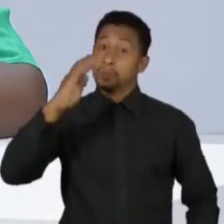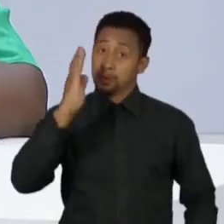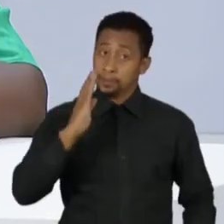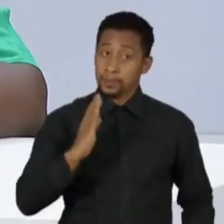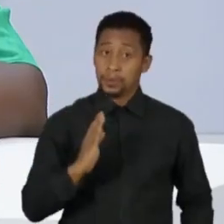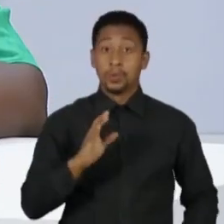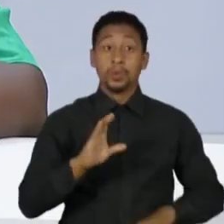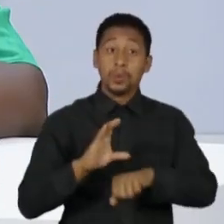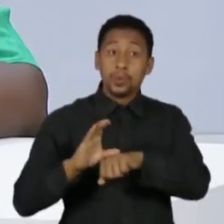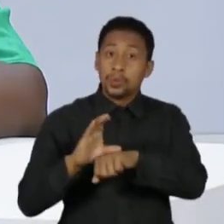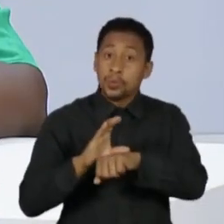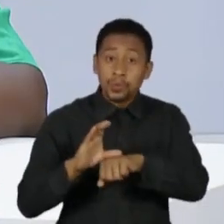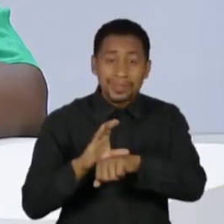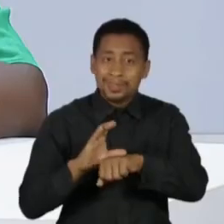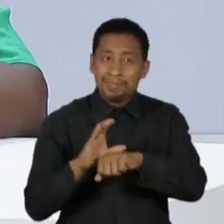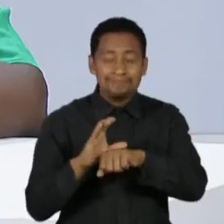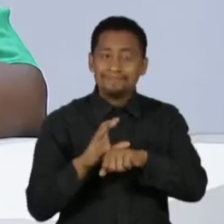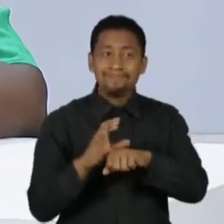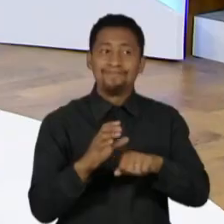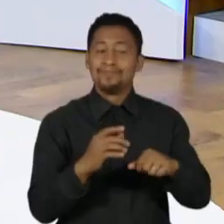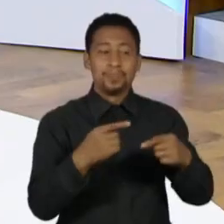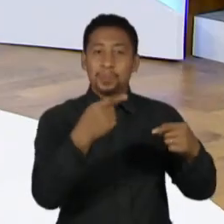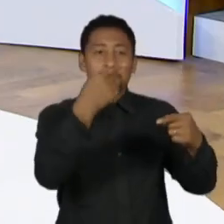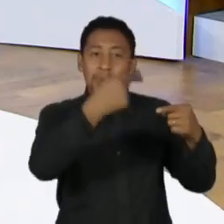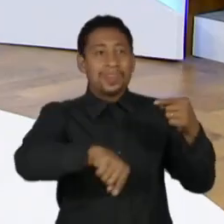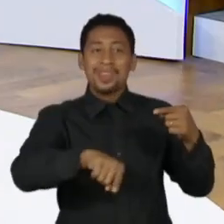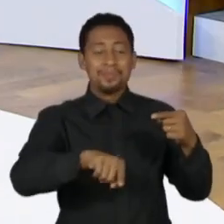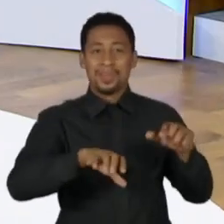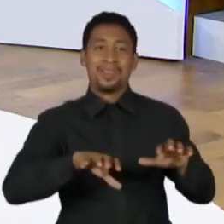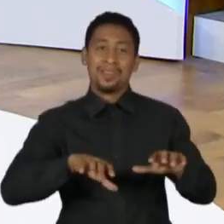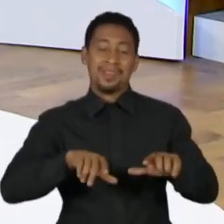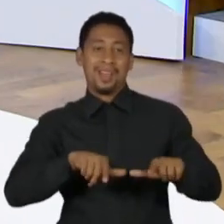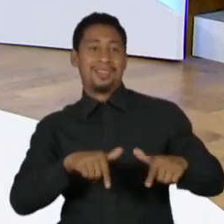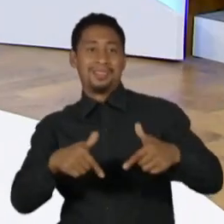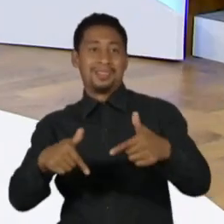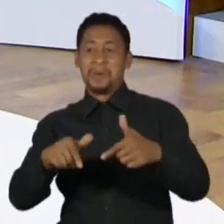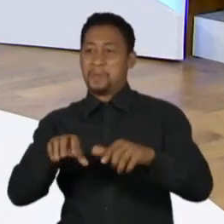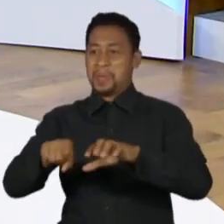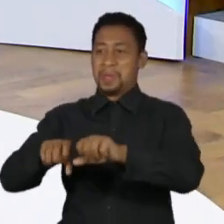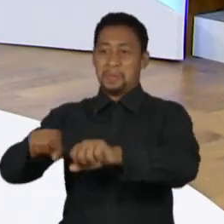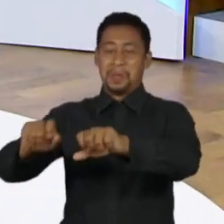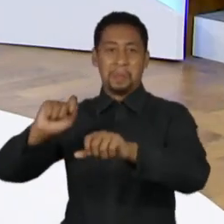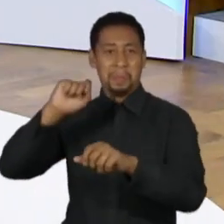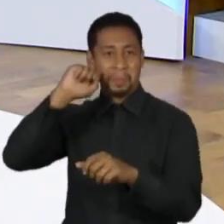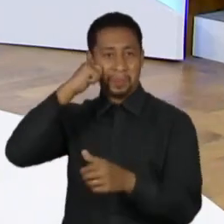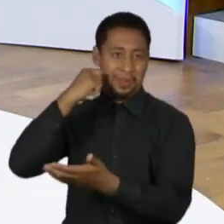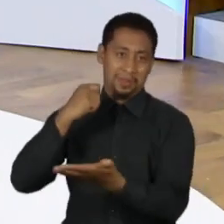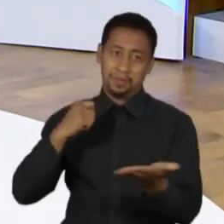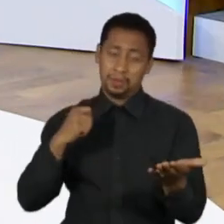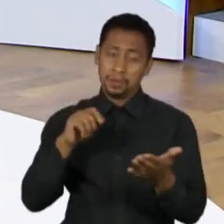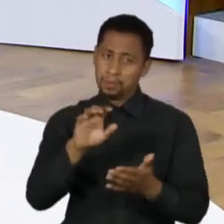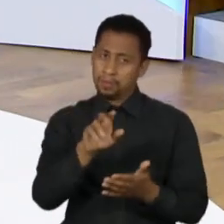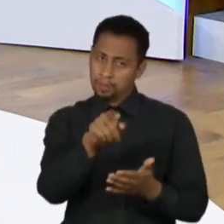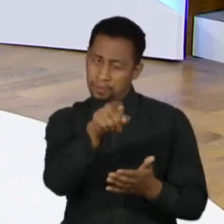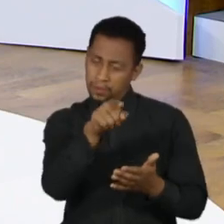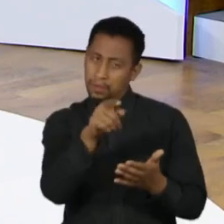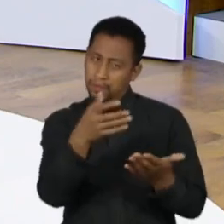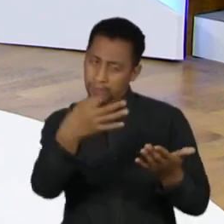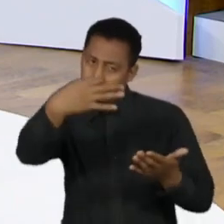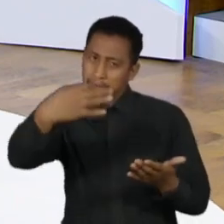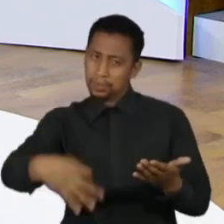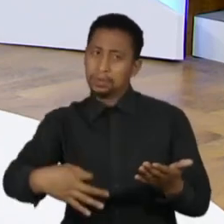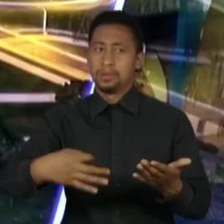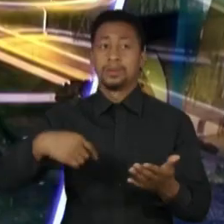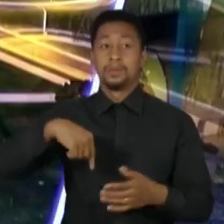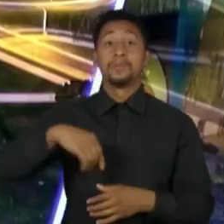Constituição que proíbe esse tipo de comportamento. Mas você tem toda razão. Num país que tem as questões tão